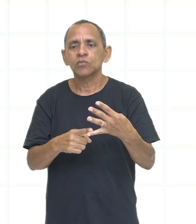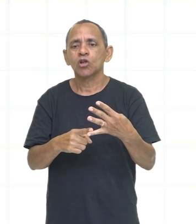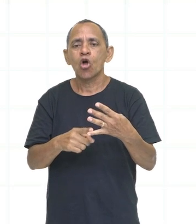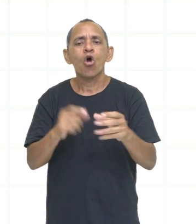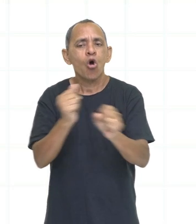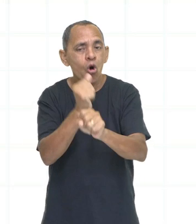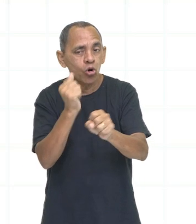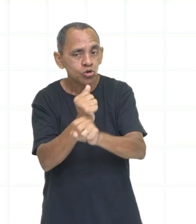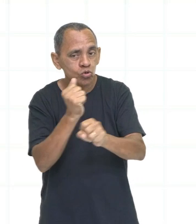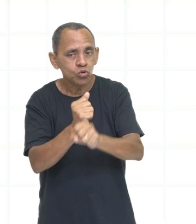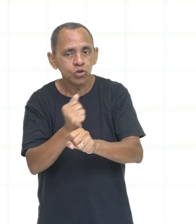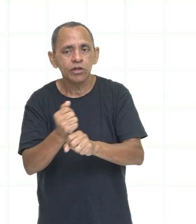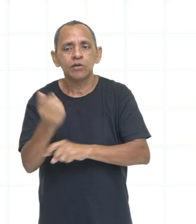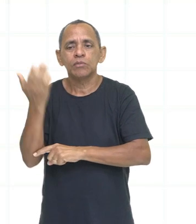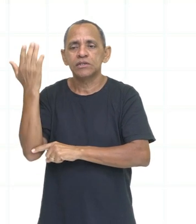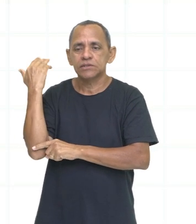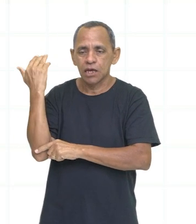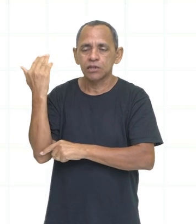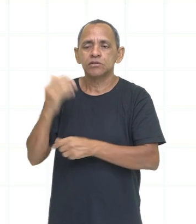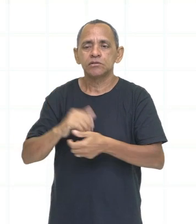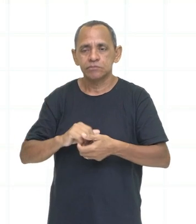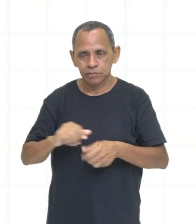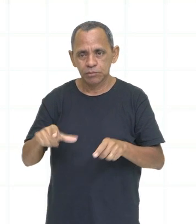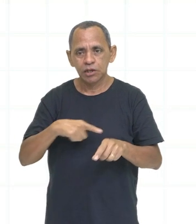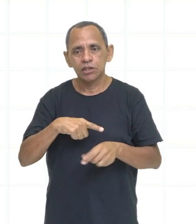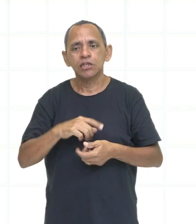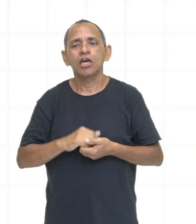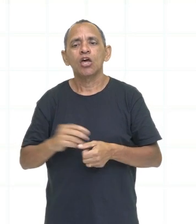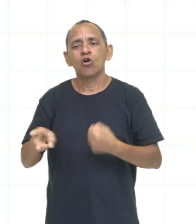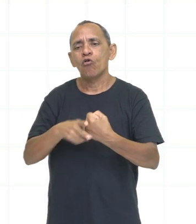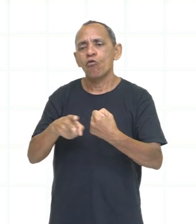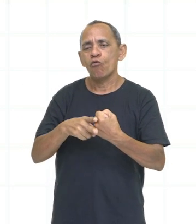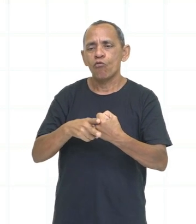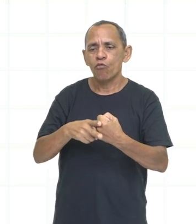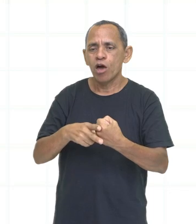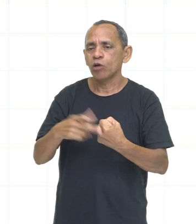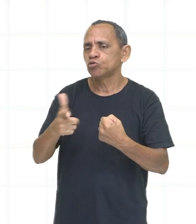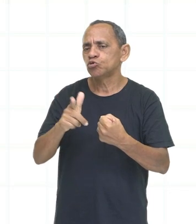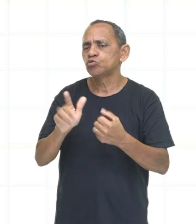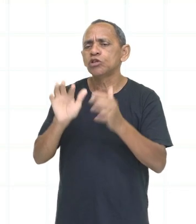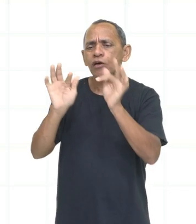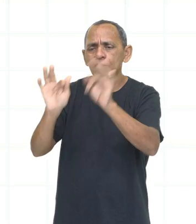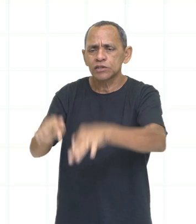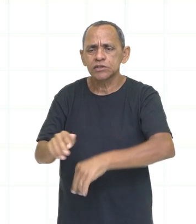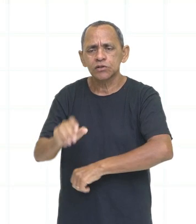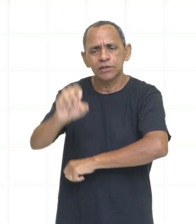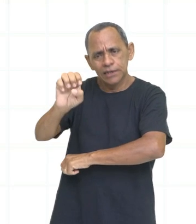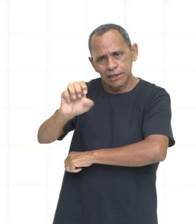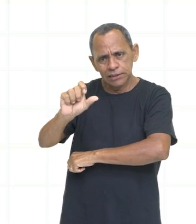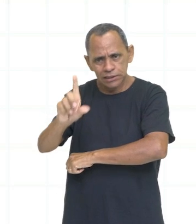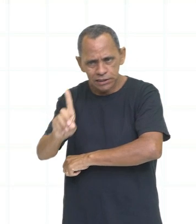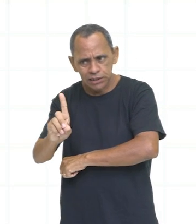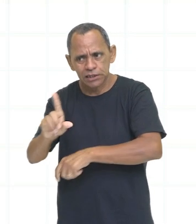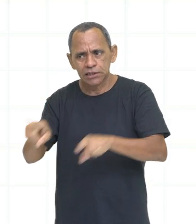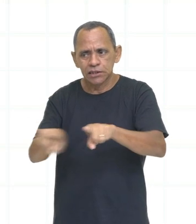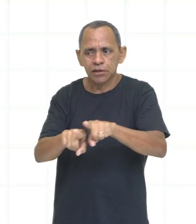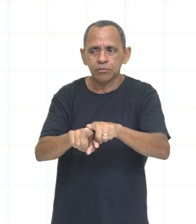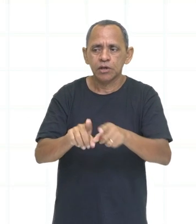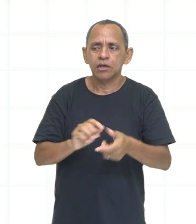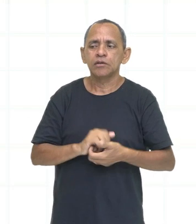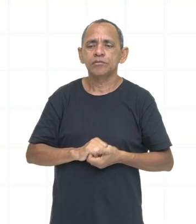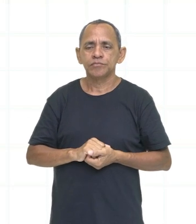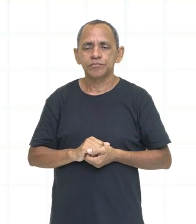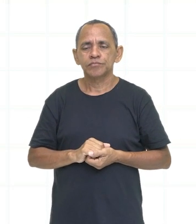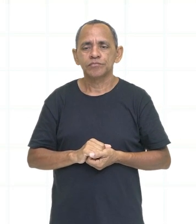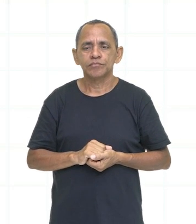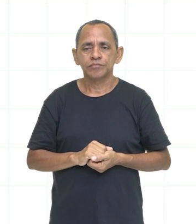o seu passado, built. Também o verbo irregular, tá? Porque ele não tem terminação em ed. Verbos terminados em ed são regulares